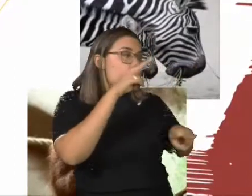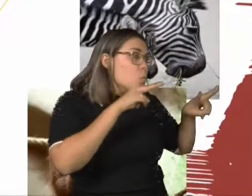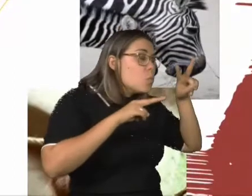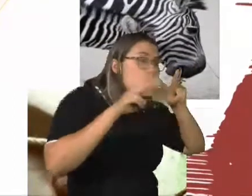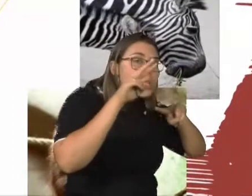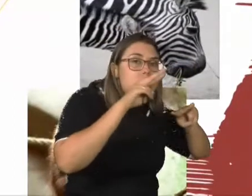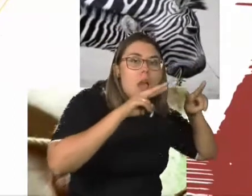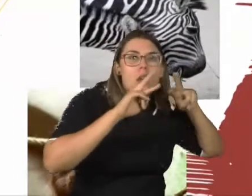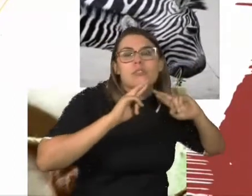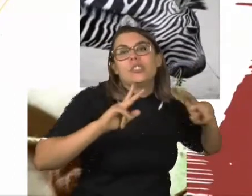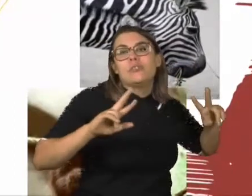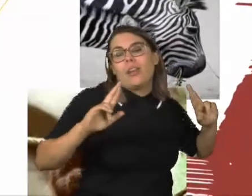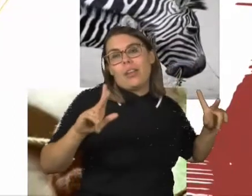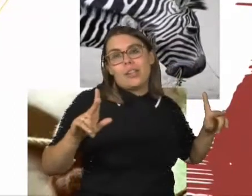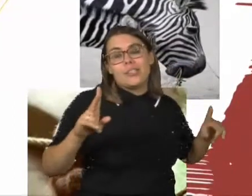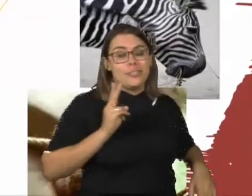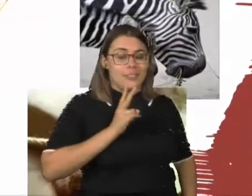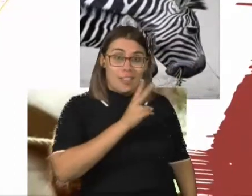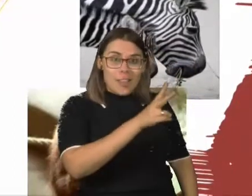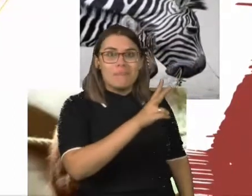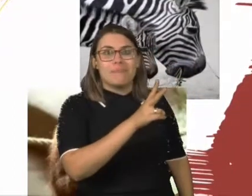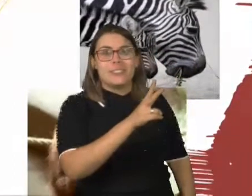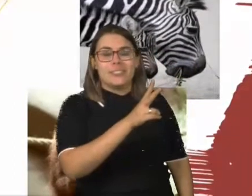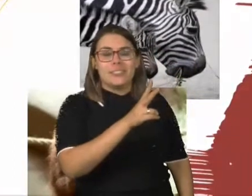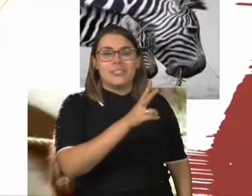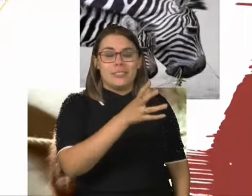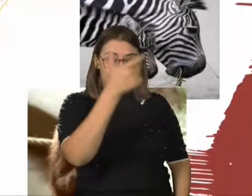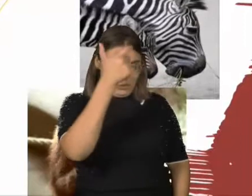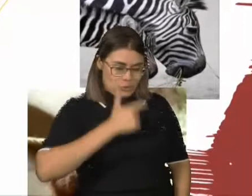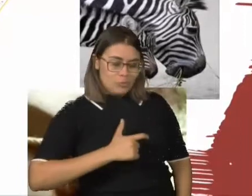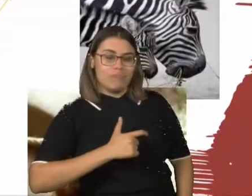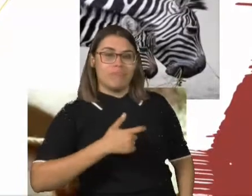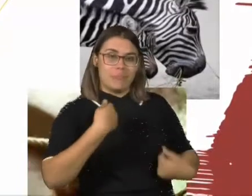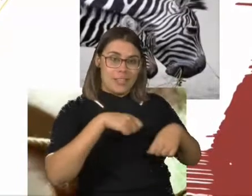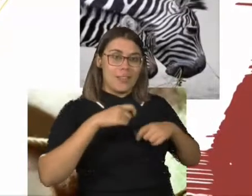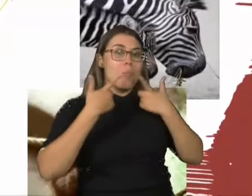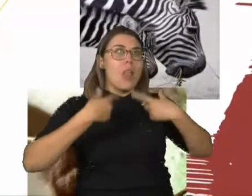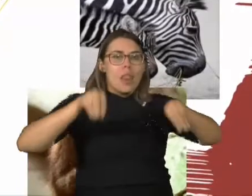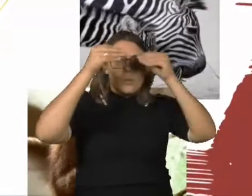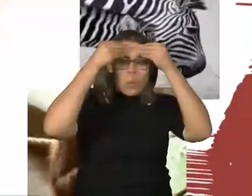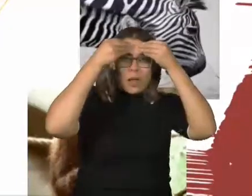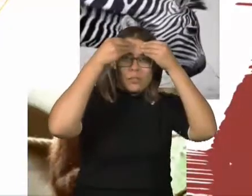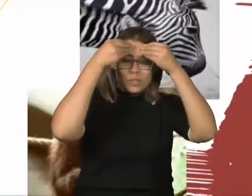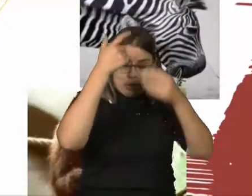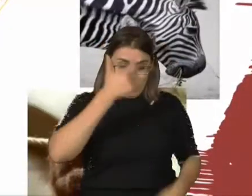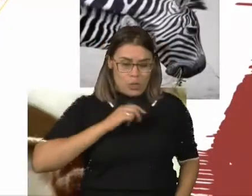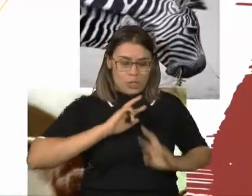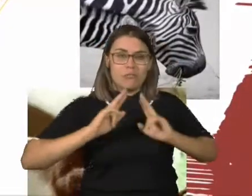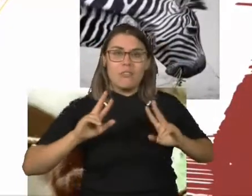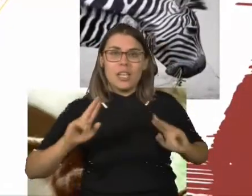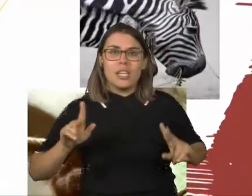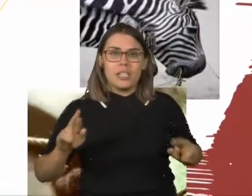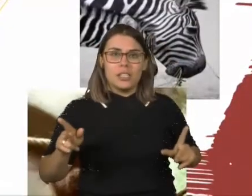isso quer dizer que nós somos seres de linguagem, somos seres atravessados pela linguagem. E a nossa diferença em relação aos